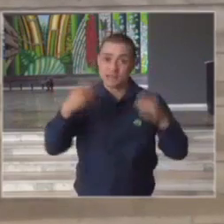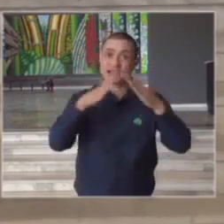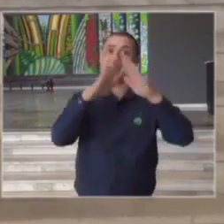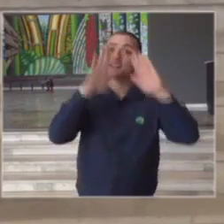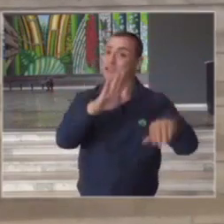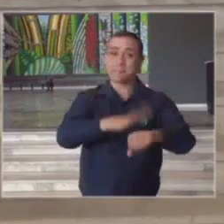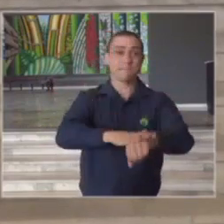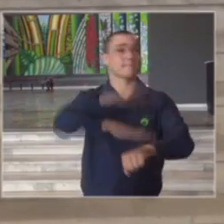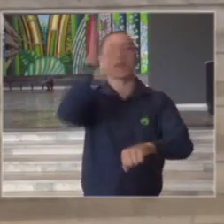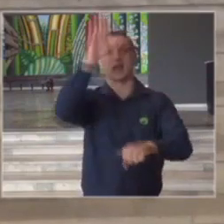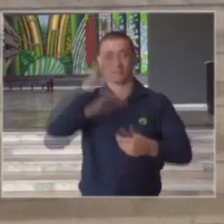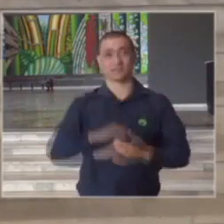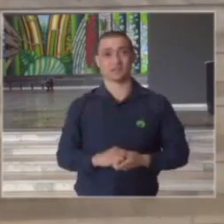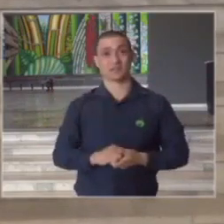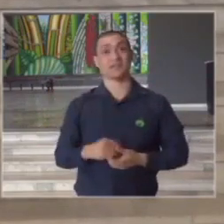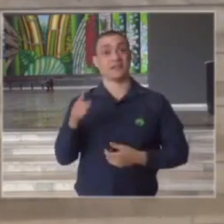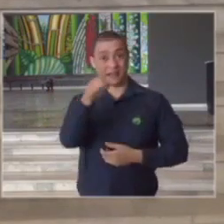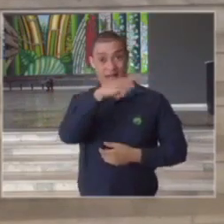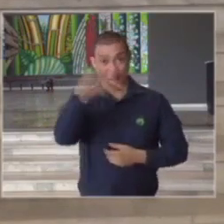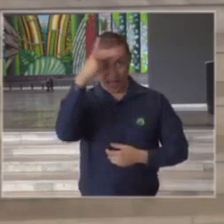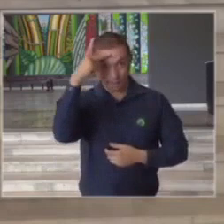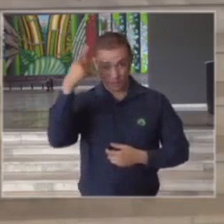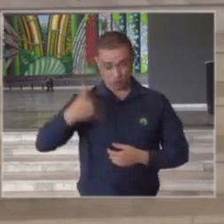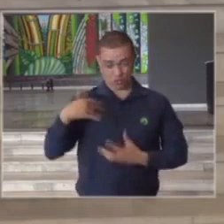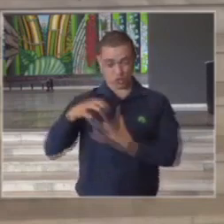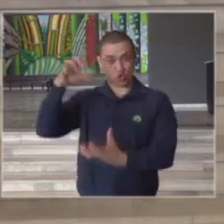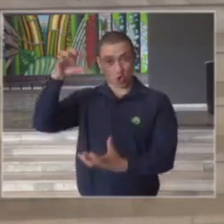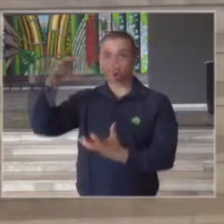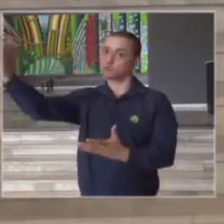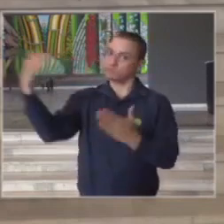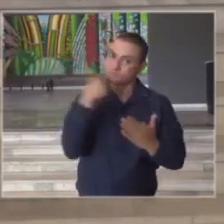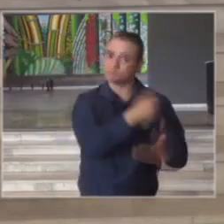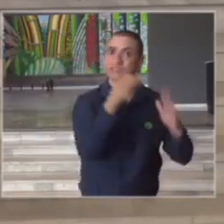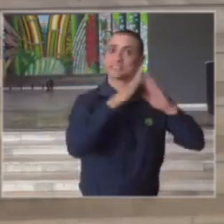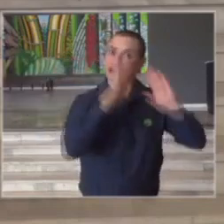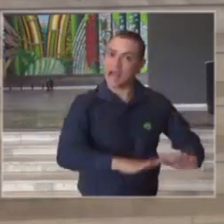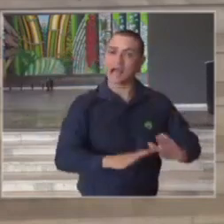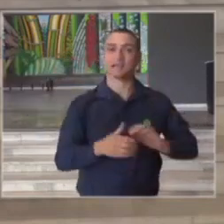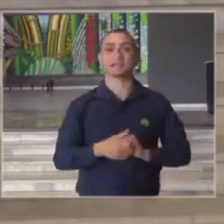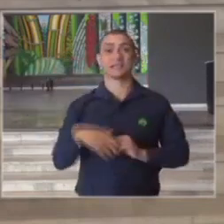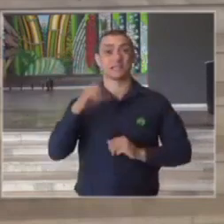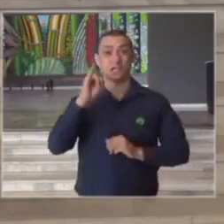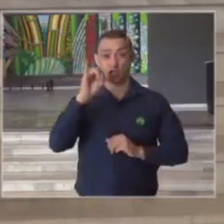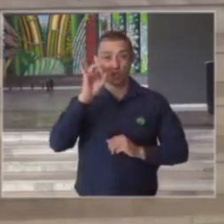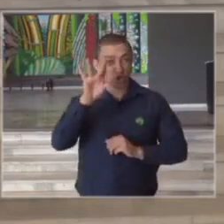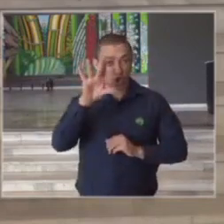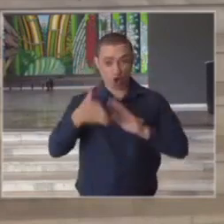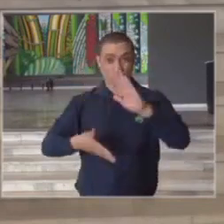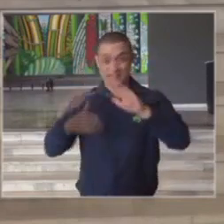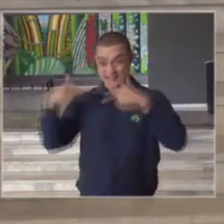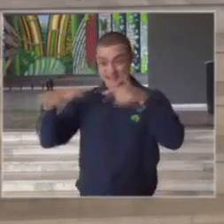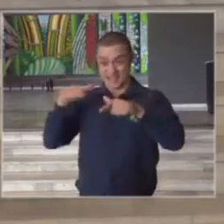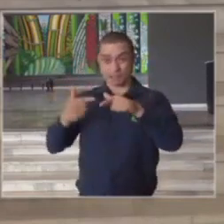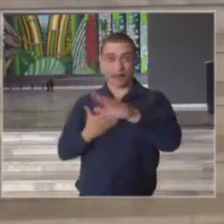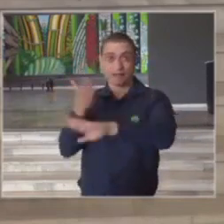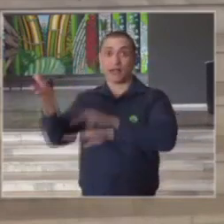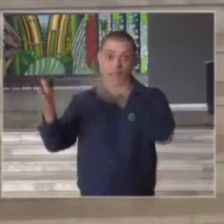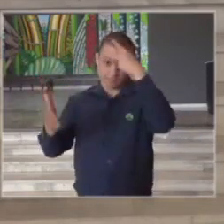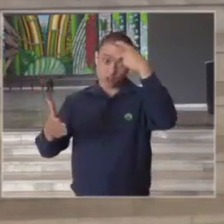vez mais coloque as suas pessoas idosas em casa só sai para trabalhar aqueles que estão